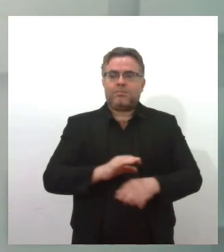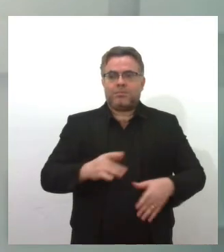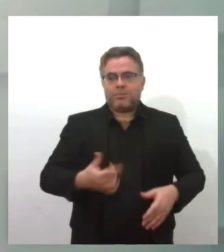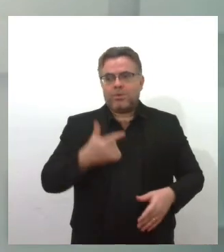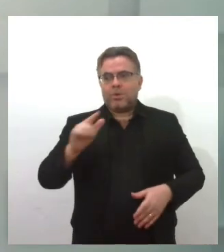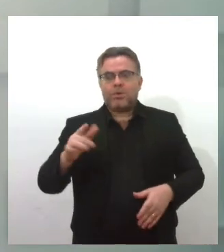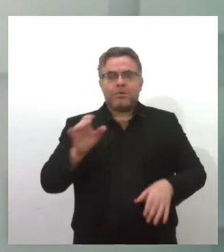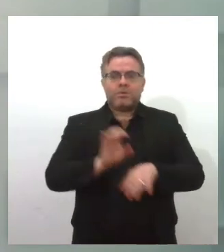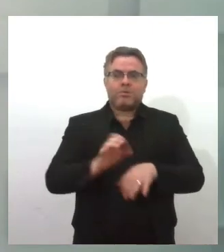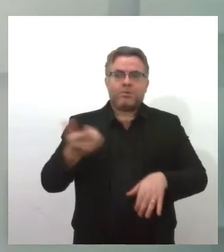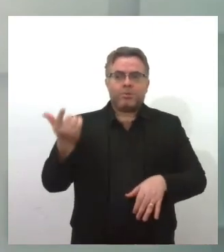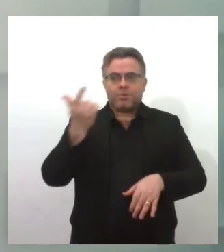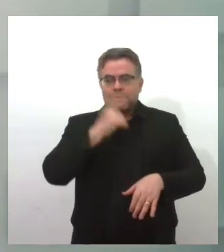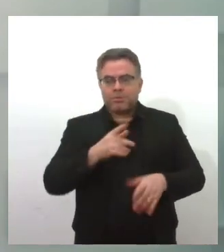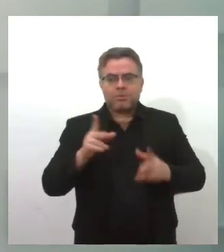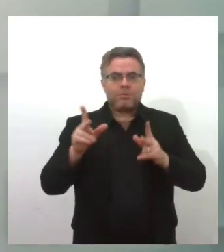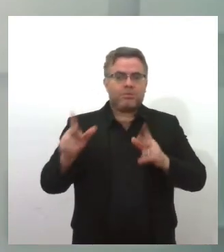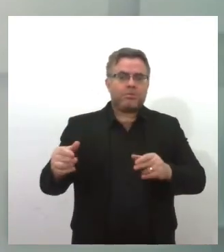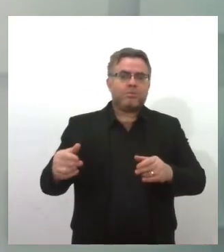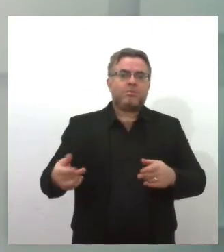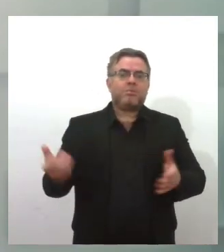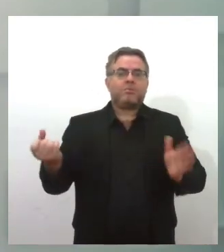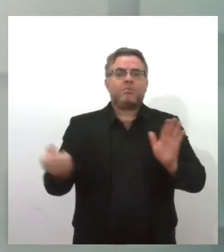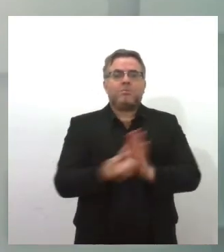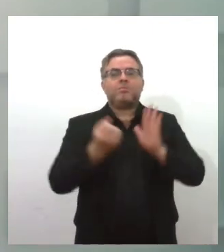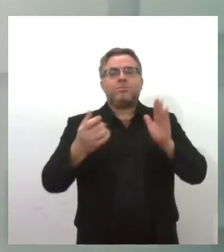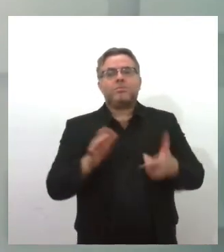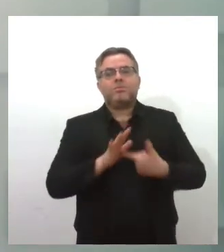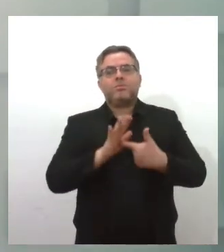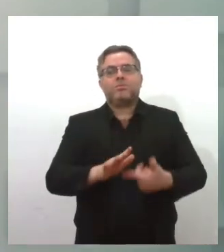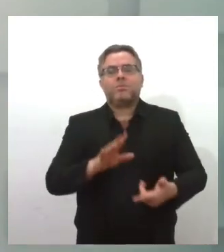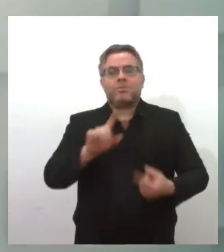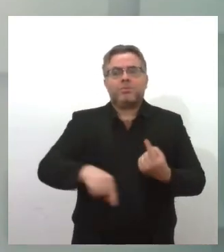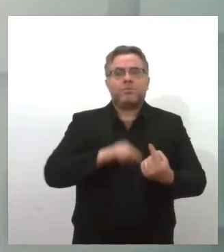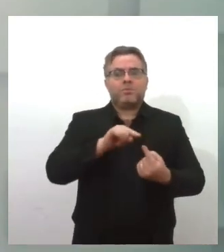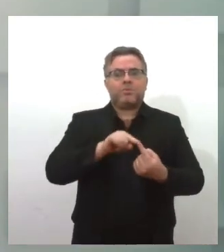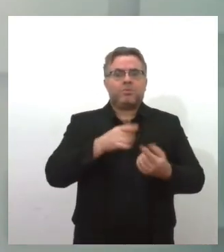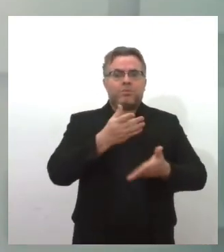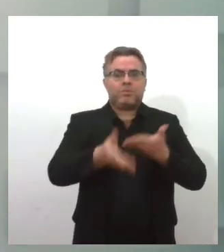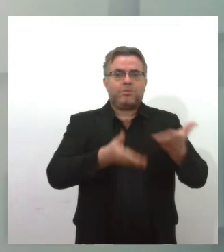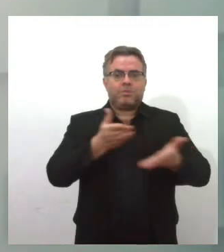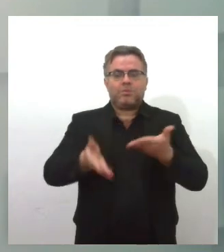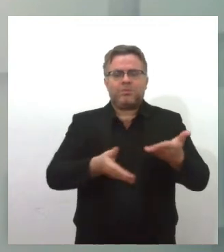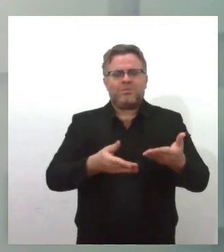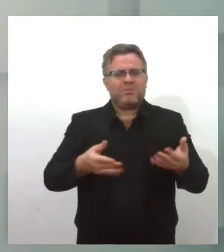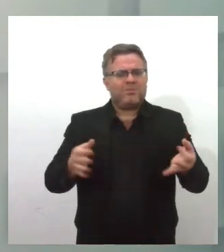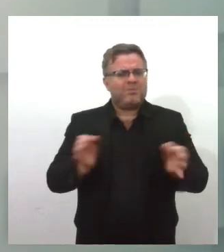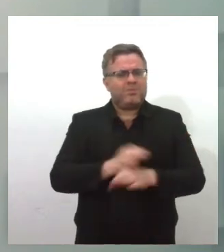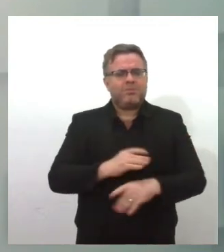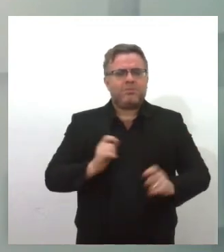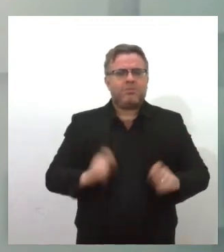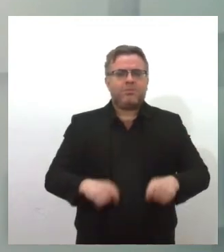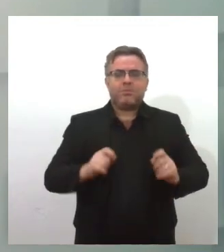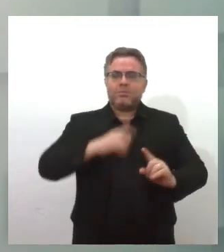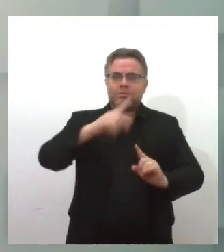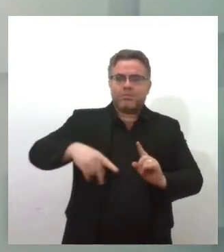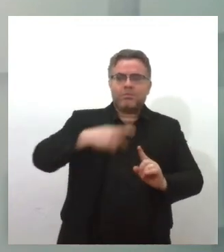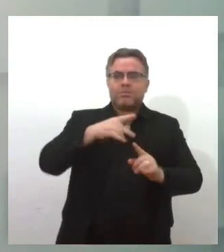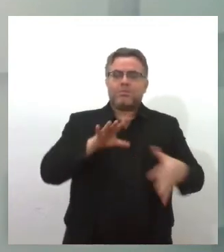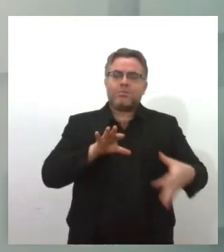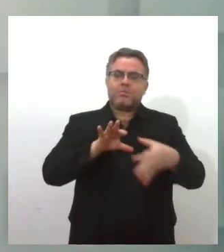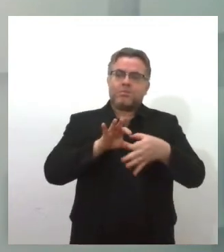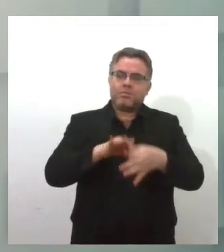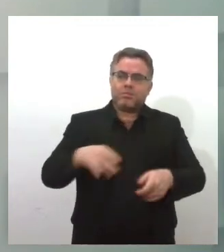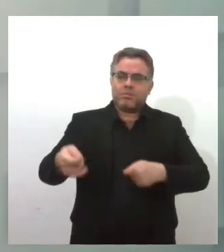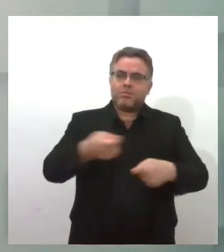conseguiu esse selo, que tem como objetivo tratar o órgão da Previdência voltado para a